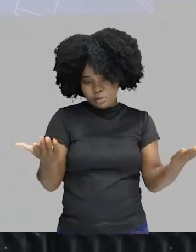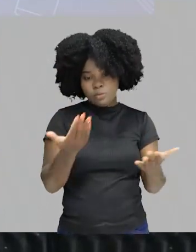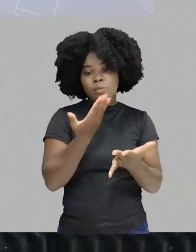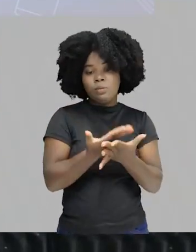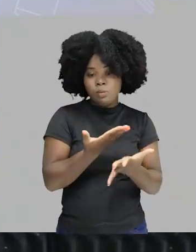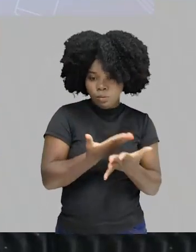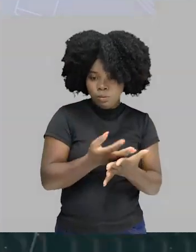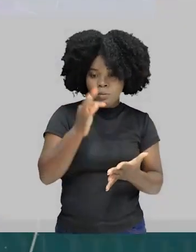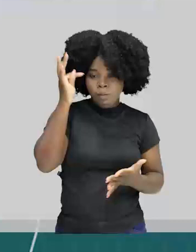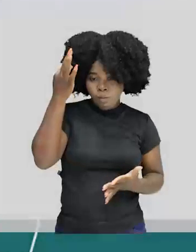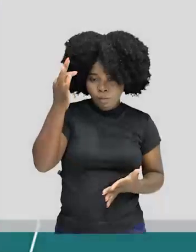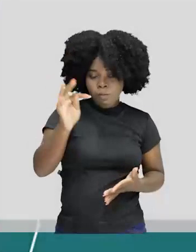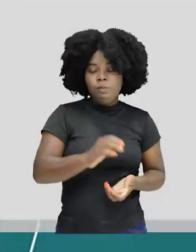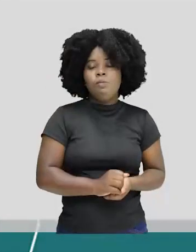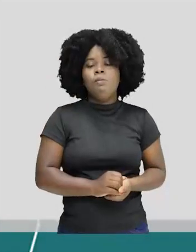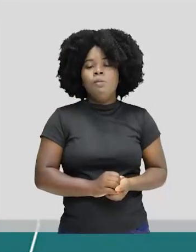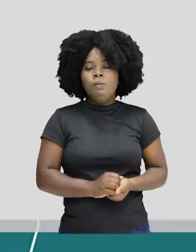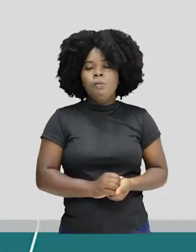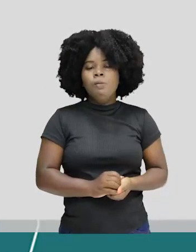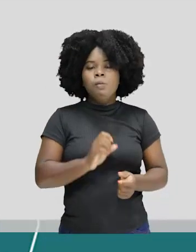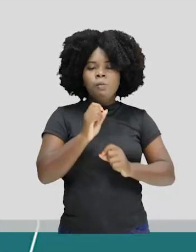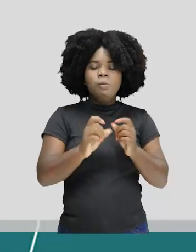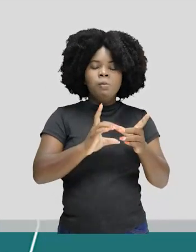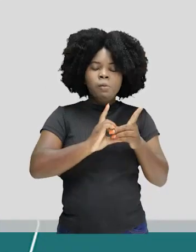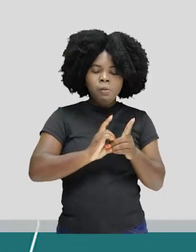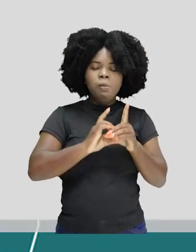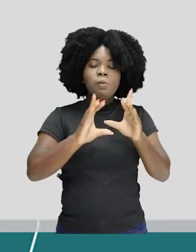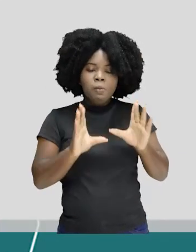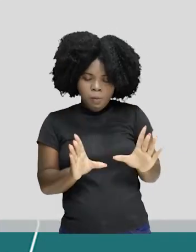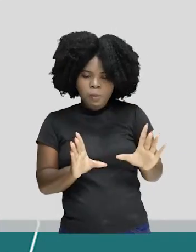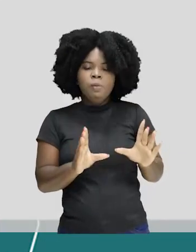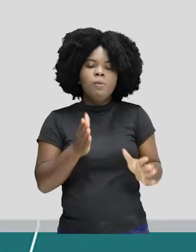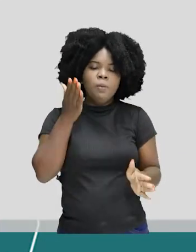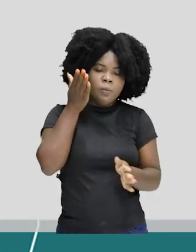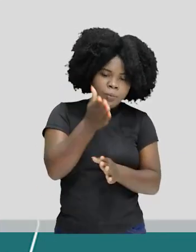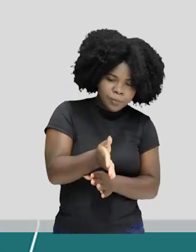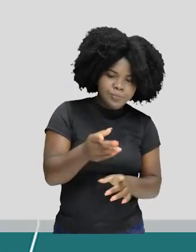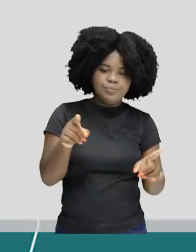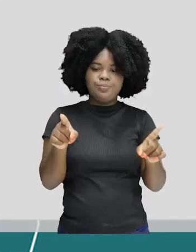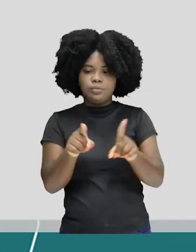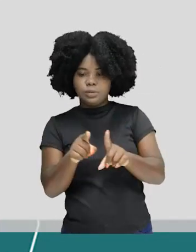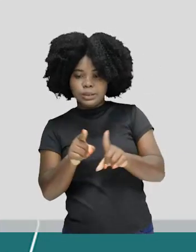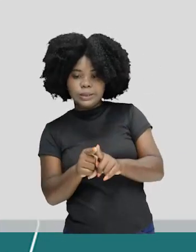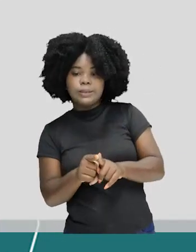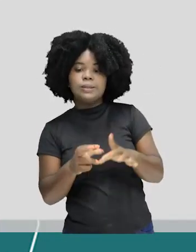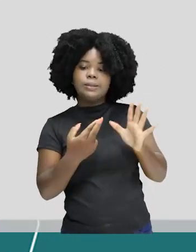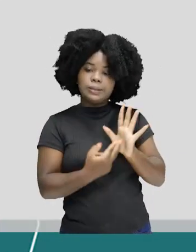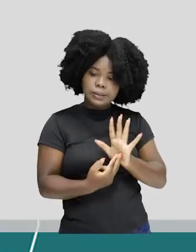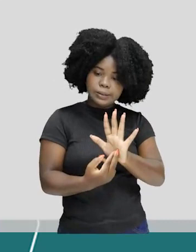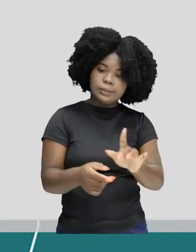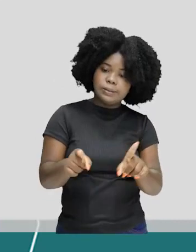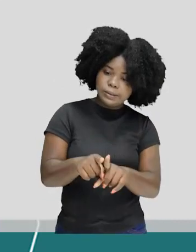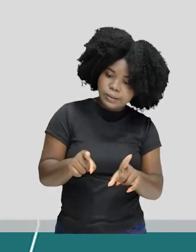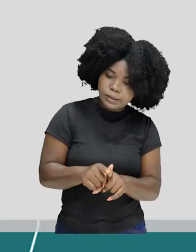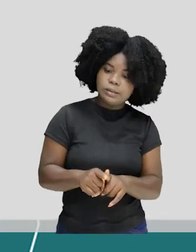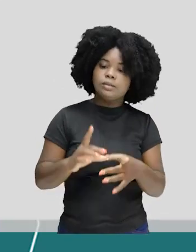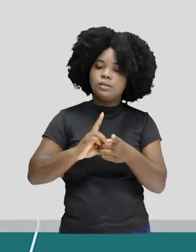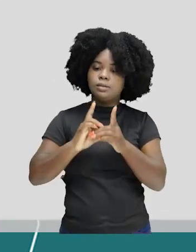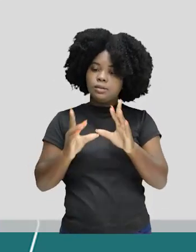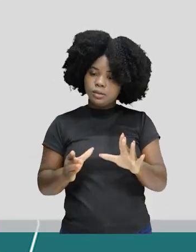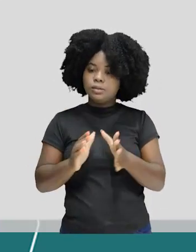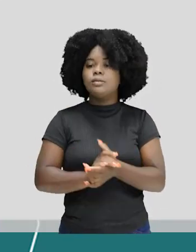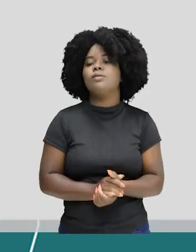aula, que é a formação da democracia, a democracia direta, a democracia representativa, a democracia